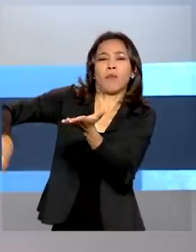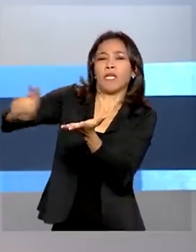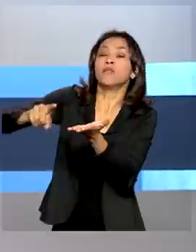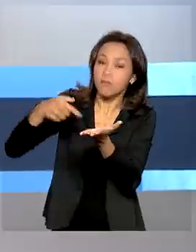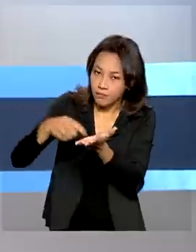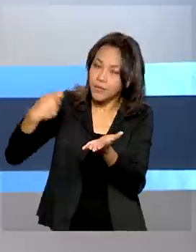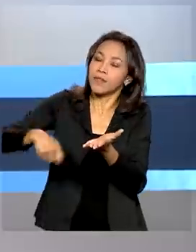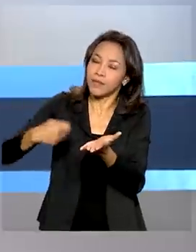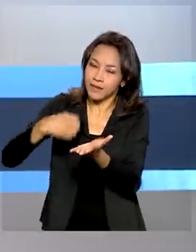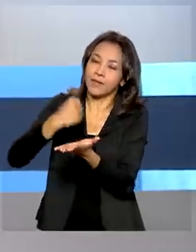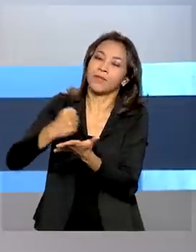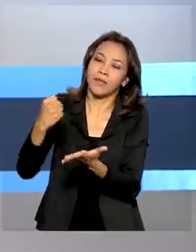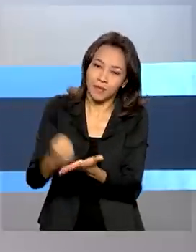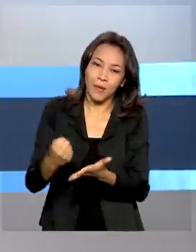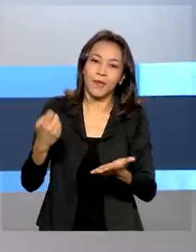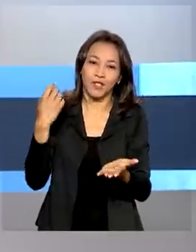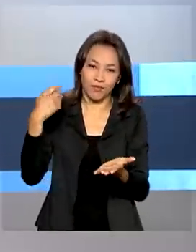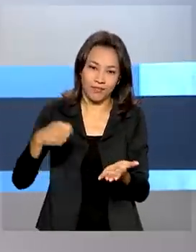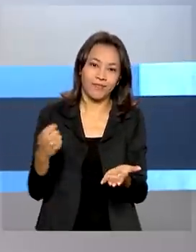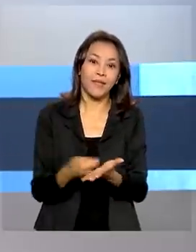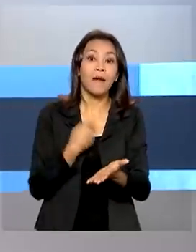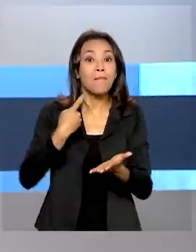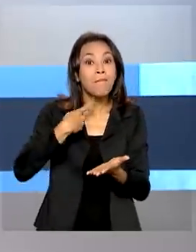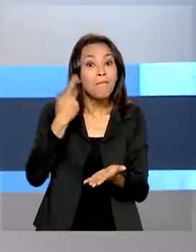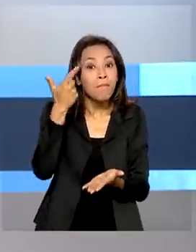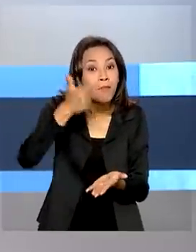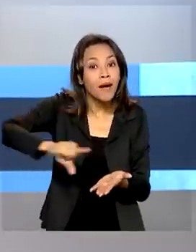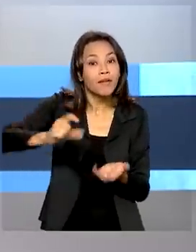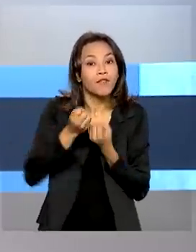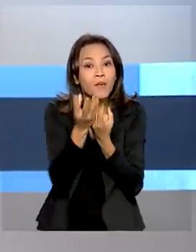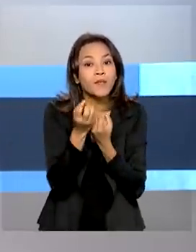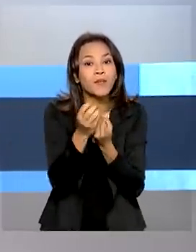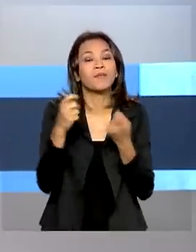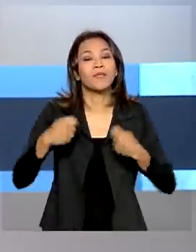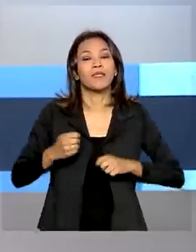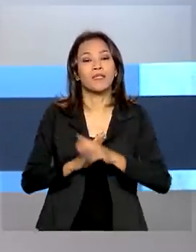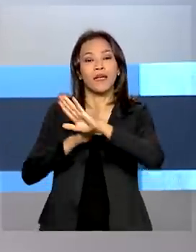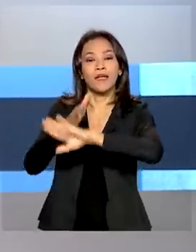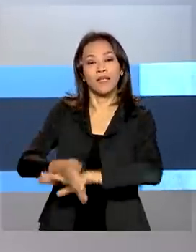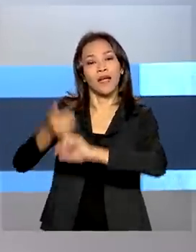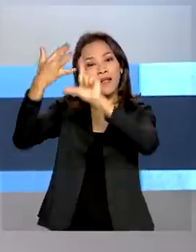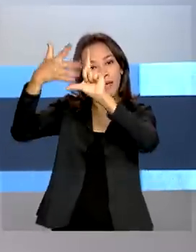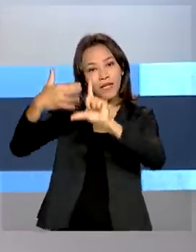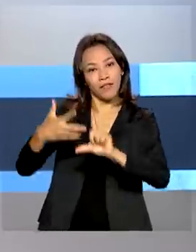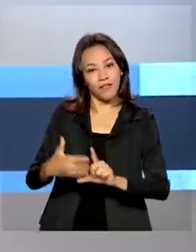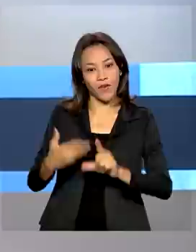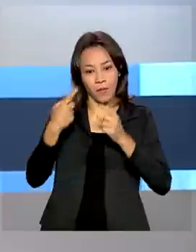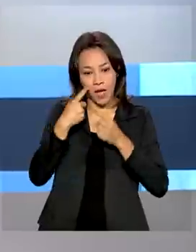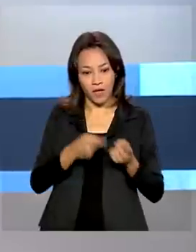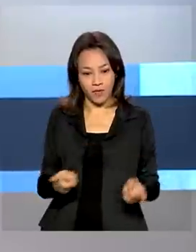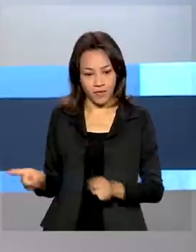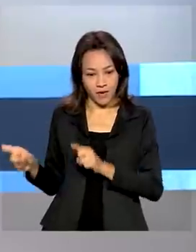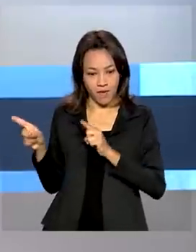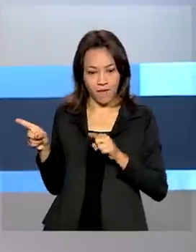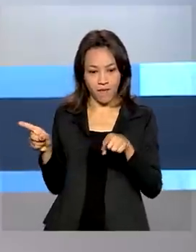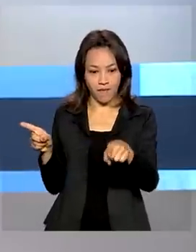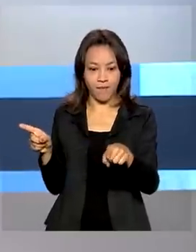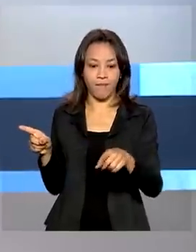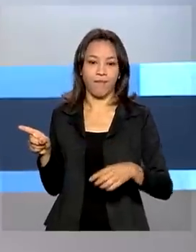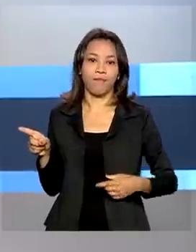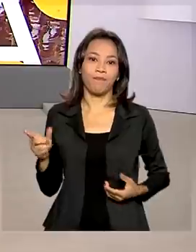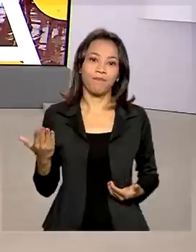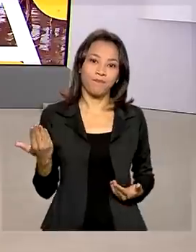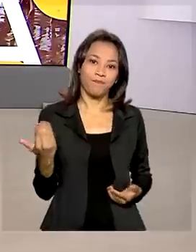para entrar nos Estados Unidos. Para mais informações, é só consultar a plataforma do programa nesse endereço aí que aparece na sua tela.